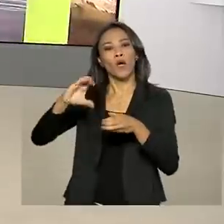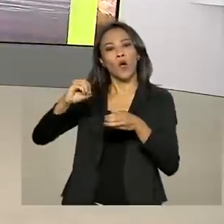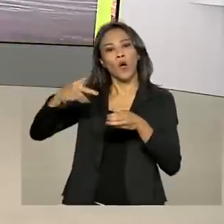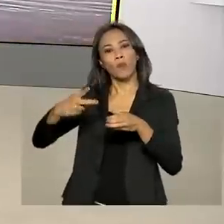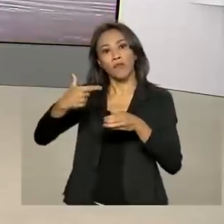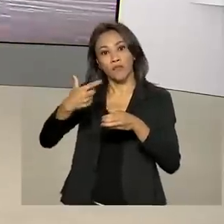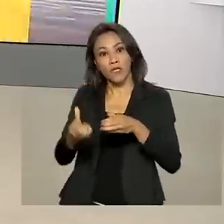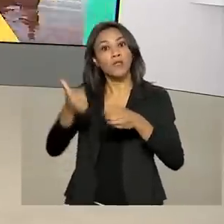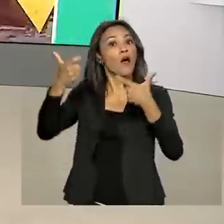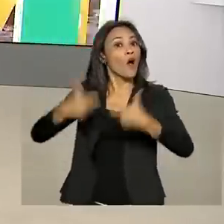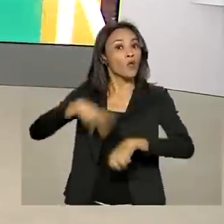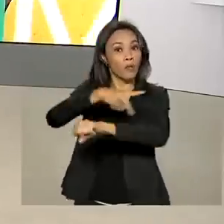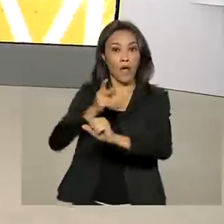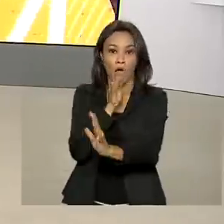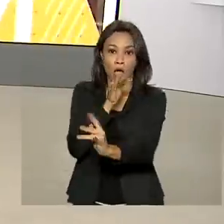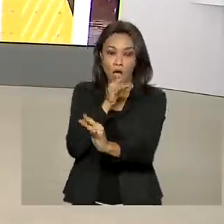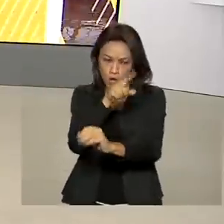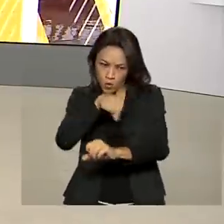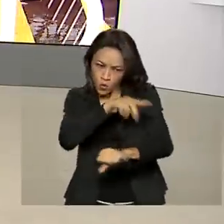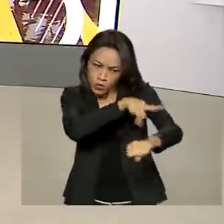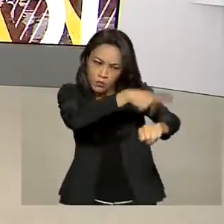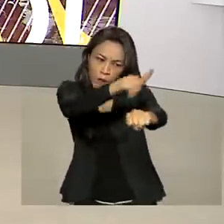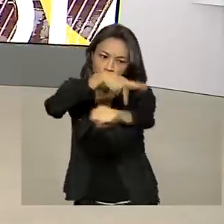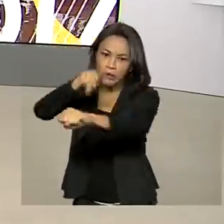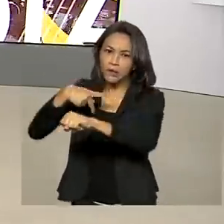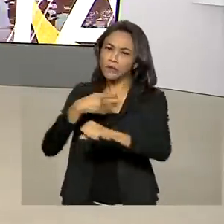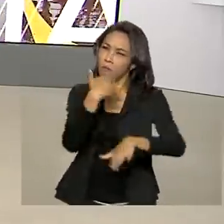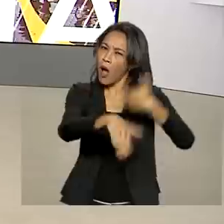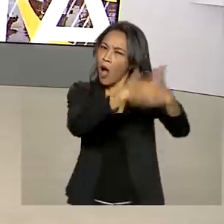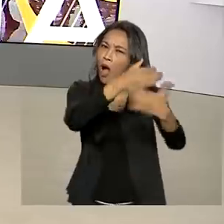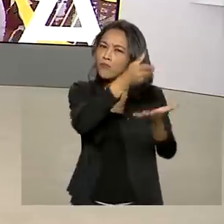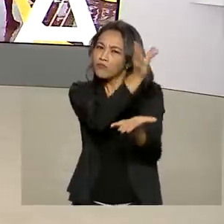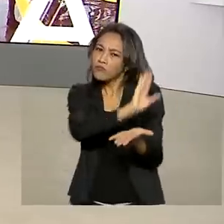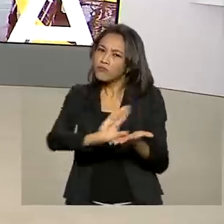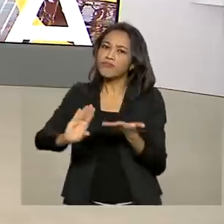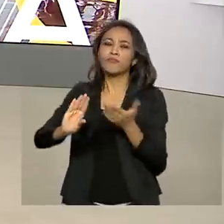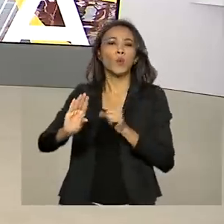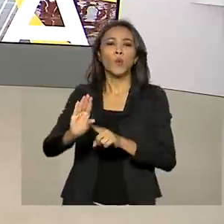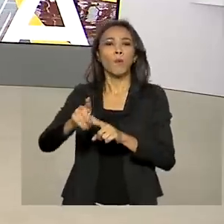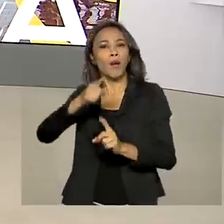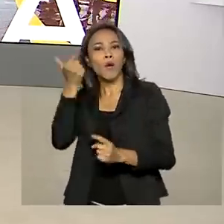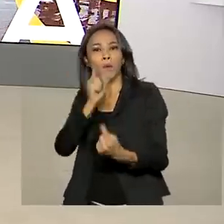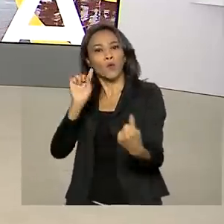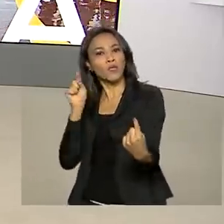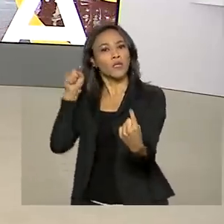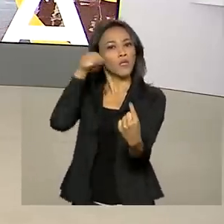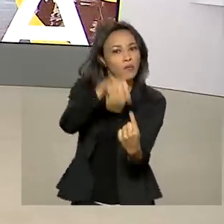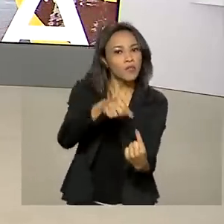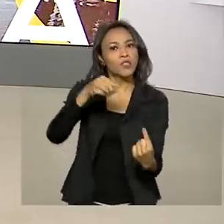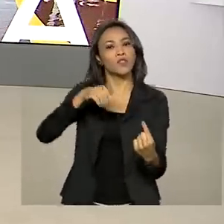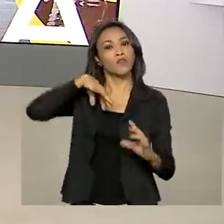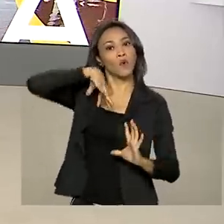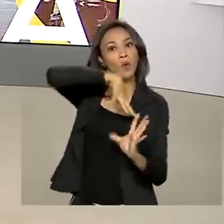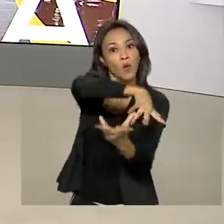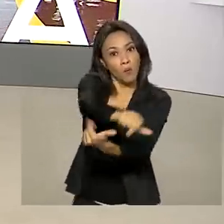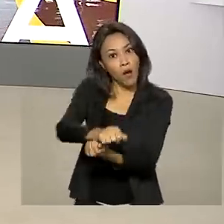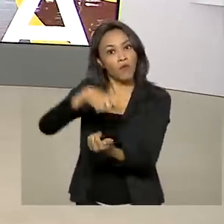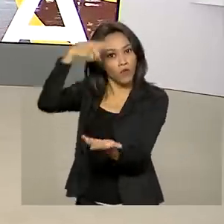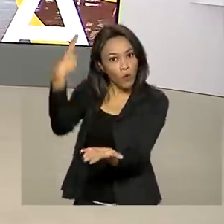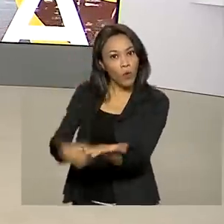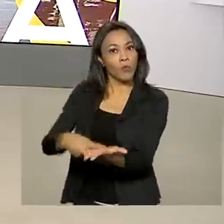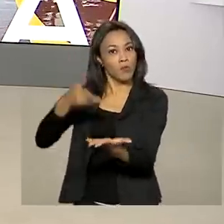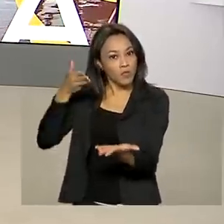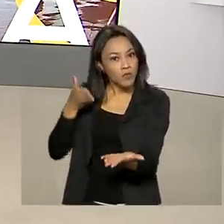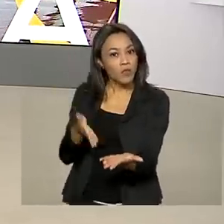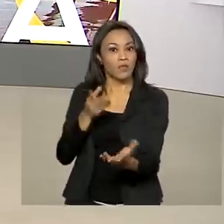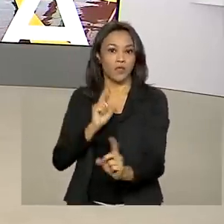que os países desenvolvidos devem destinar mais recursos para que sejam atingidas as metas globais firmadas na Conferência da ONU.